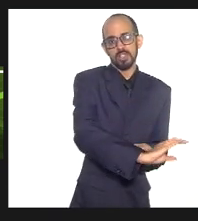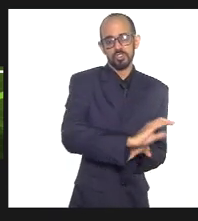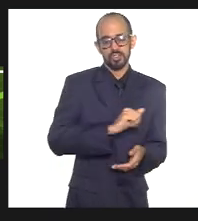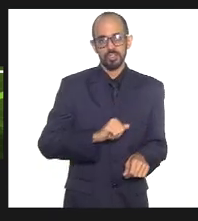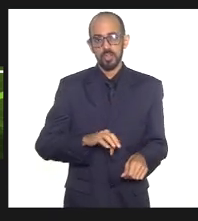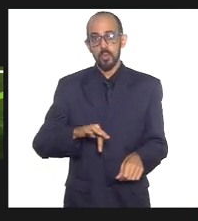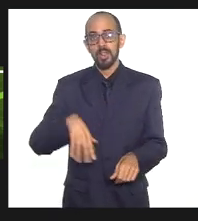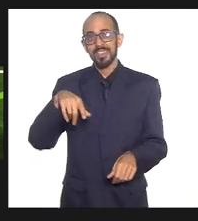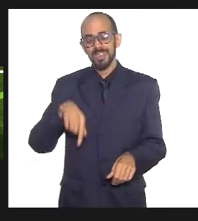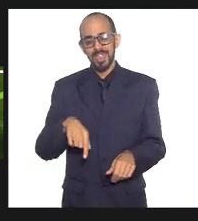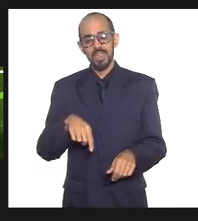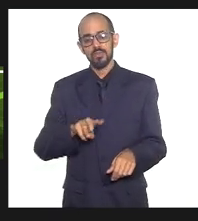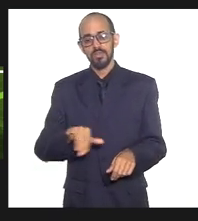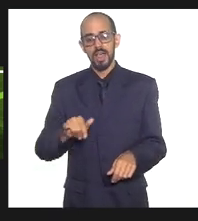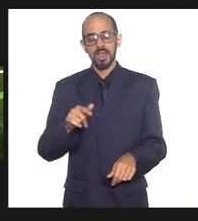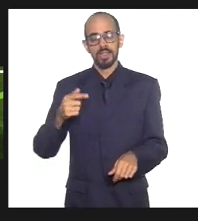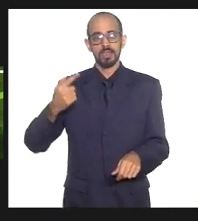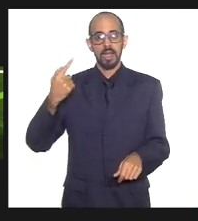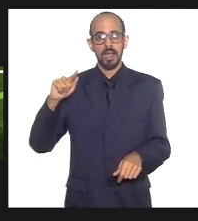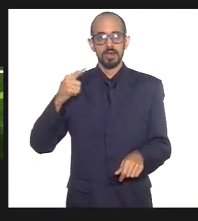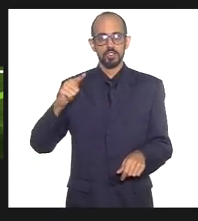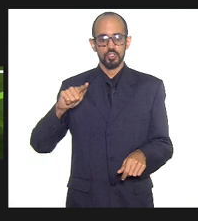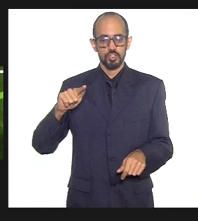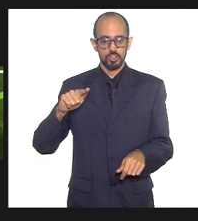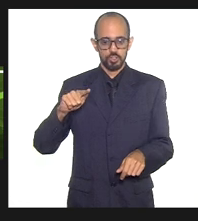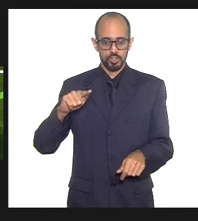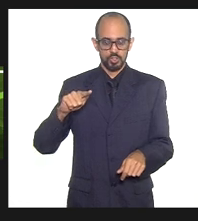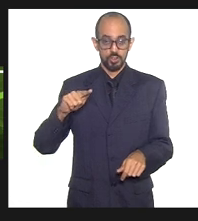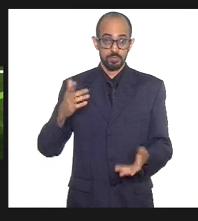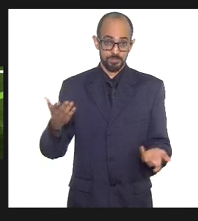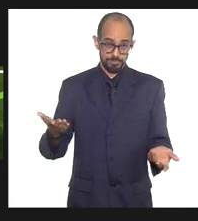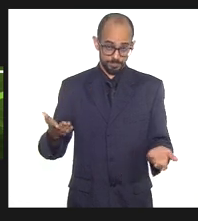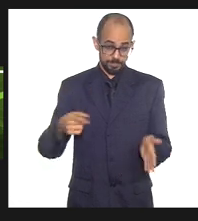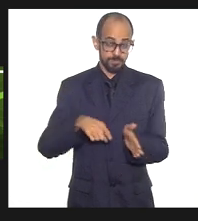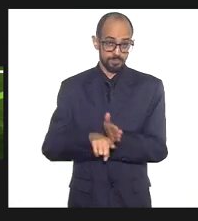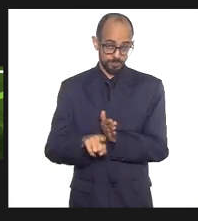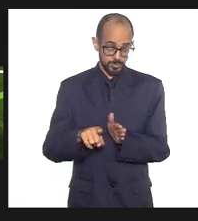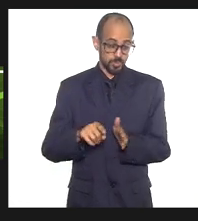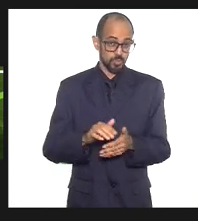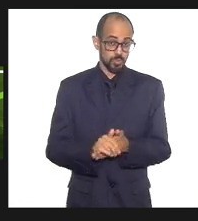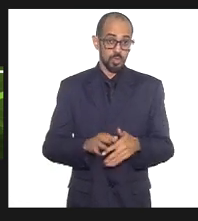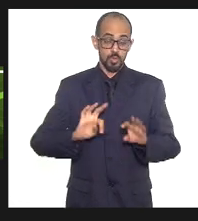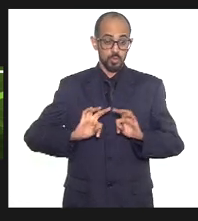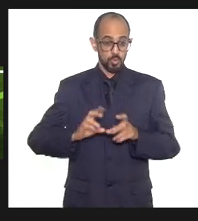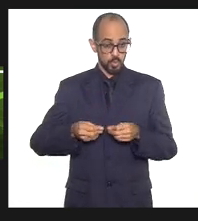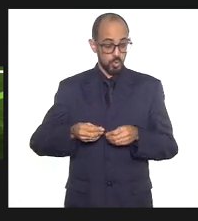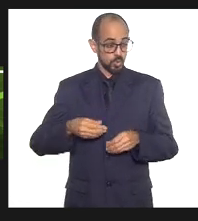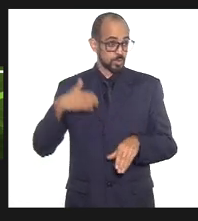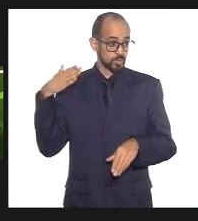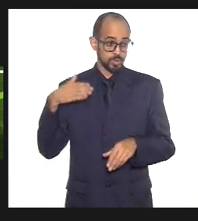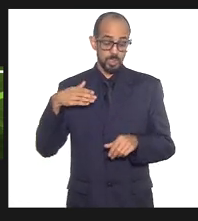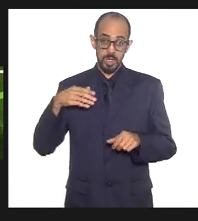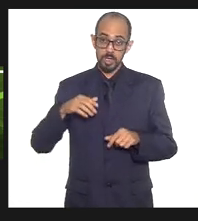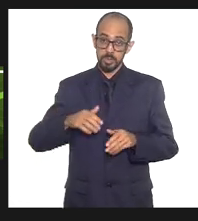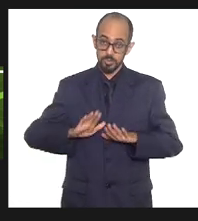a intolerância não vai vicejar? Então, todas as intervenções são válidas e vamos trabalhar de braços abertos,